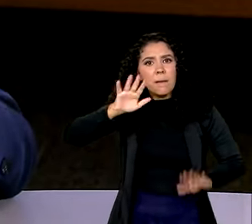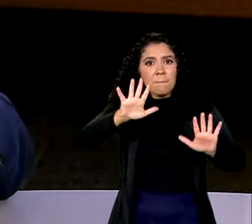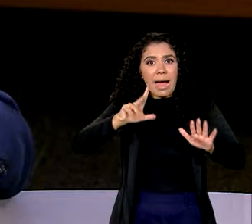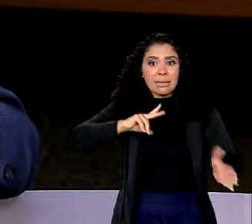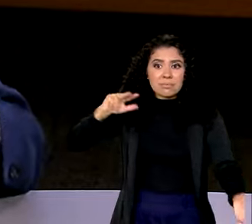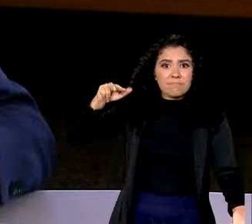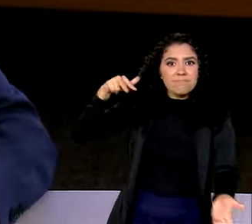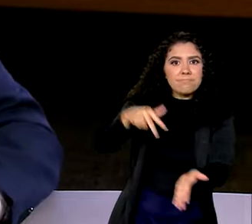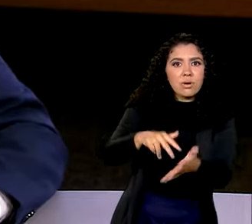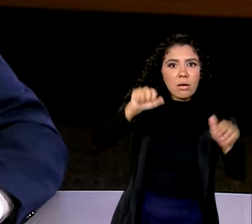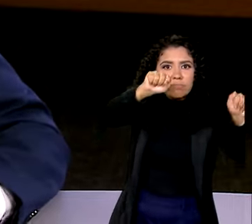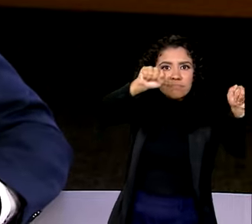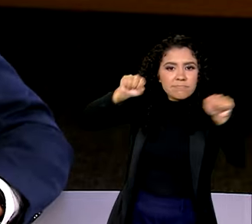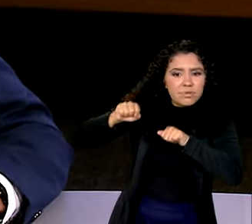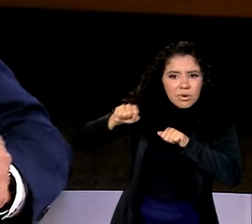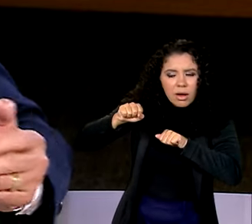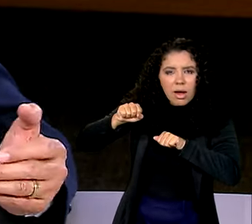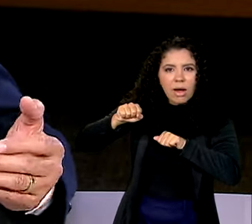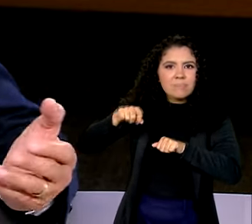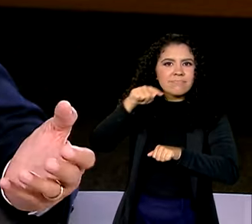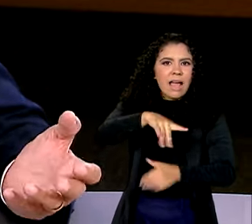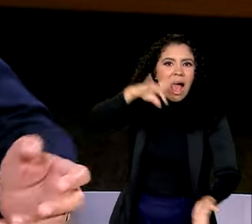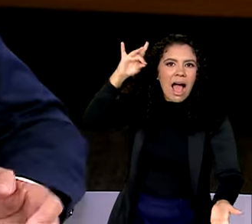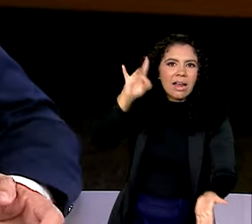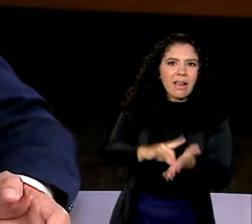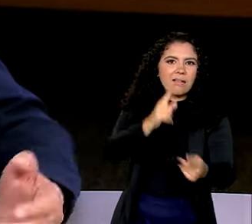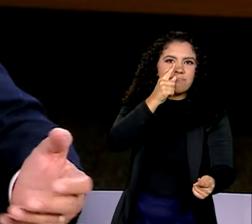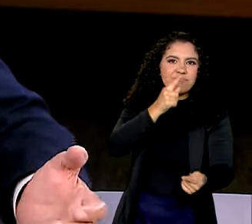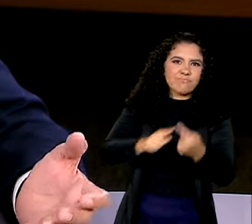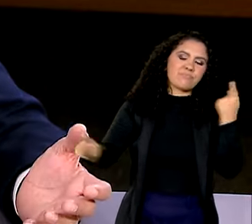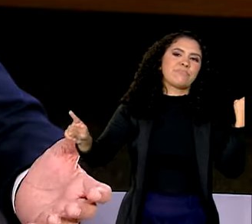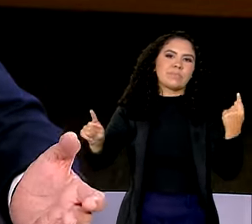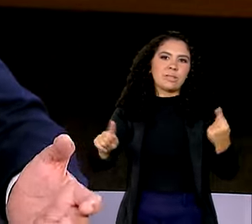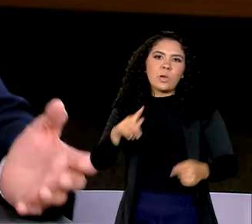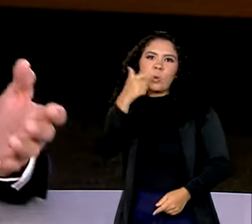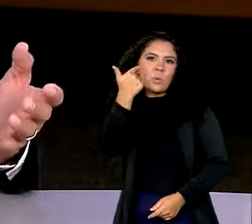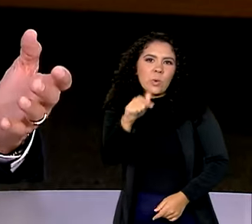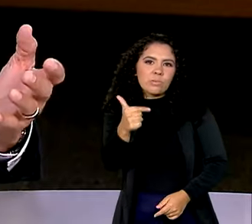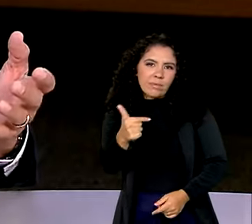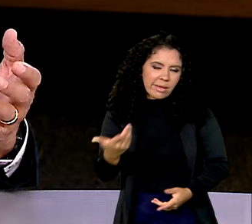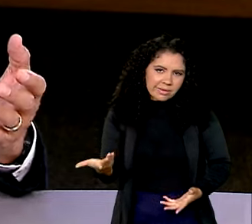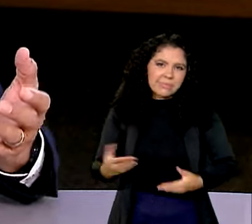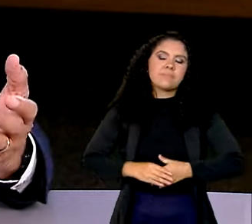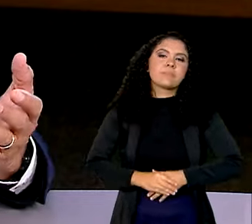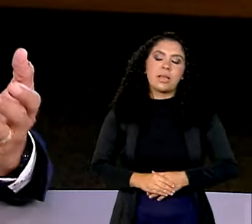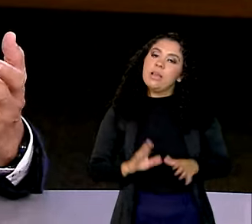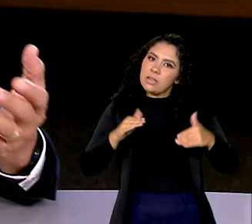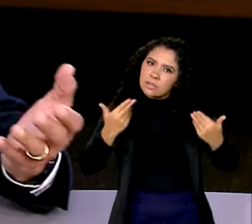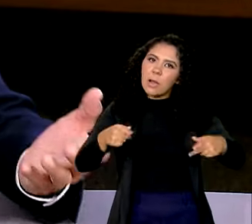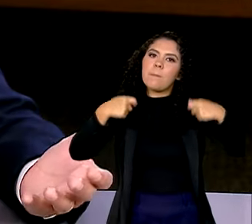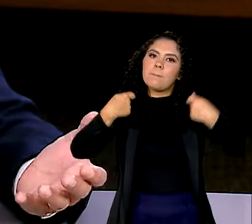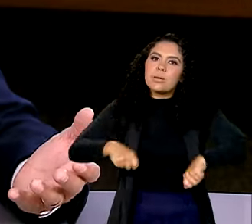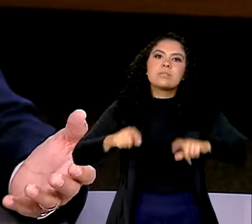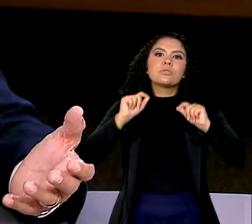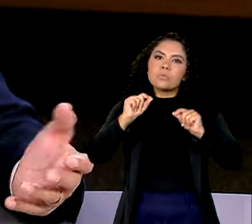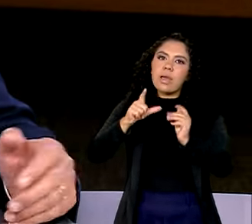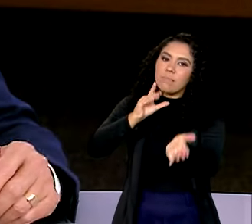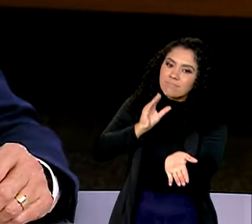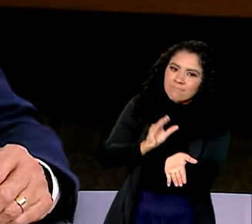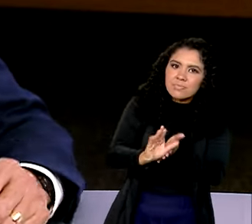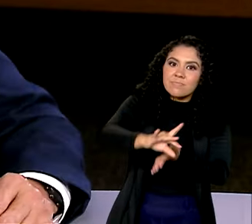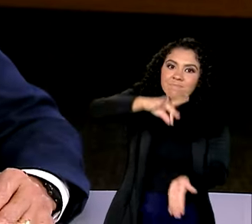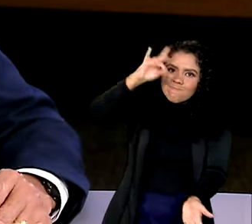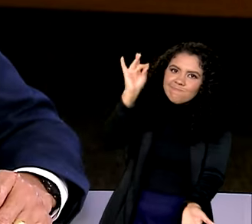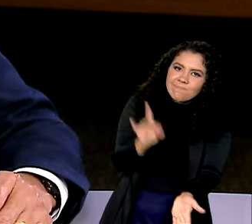constitucionais ou fundos de desenvolvimento, não estão financiando bioeconomia. Então, tem que financiar bioeconomia.